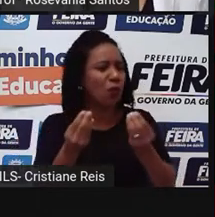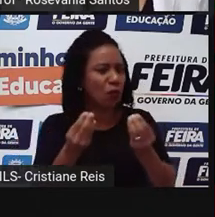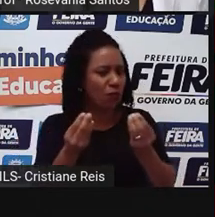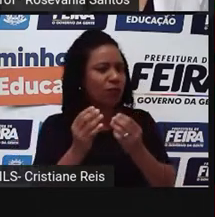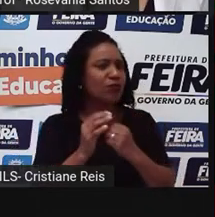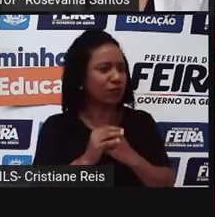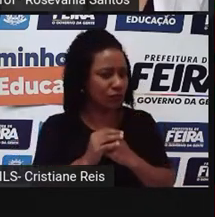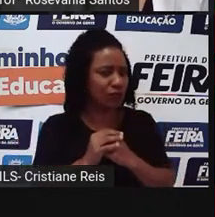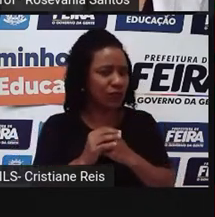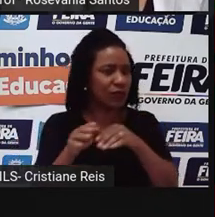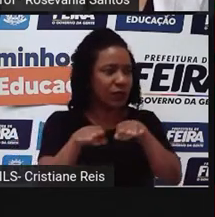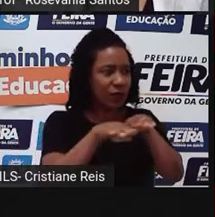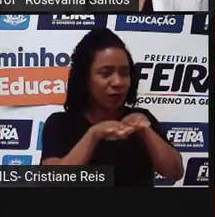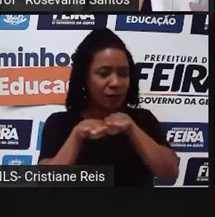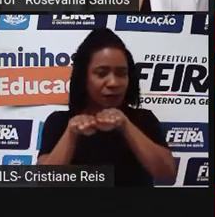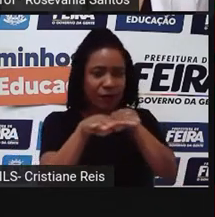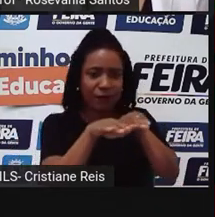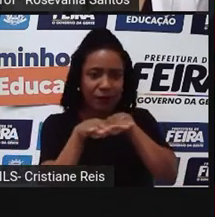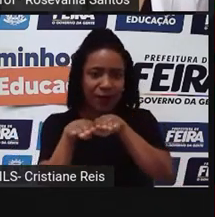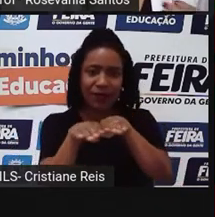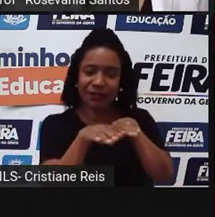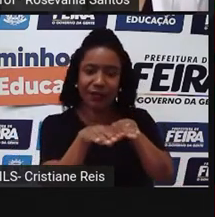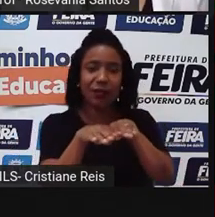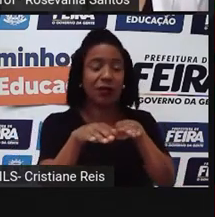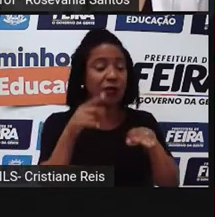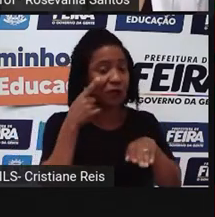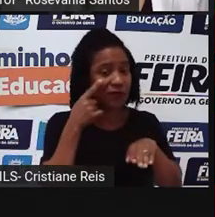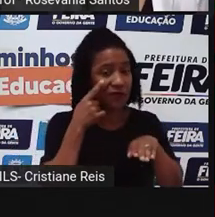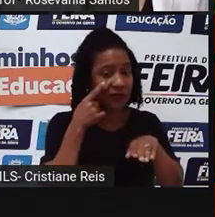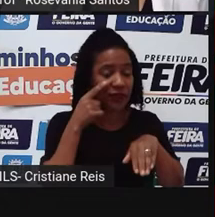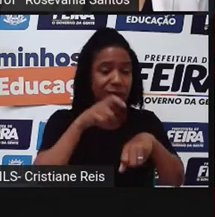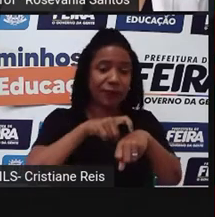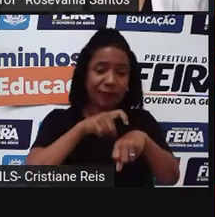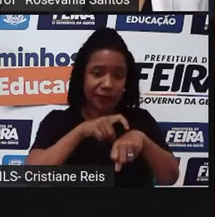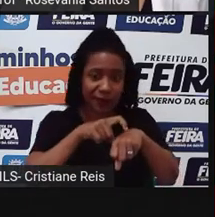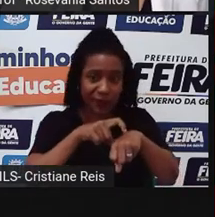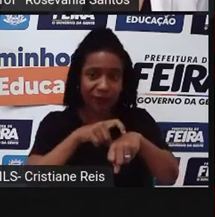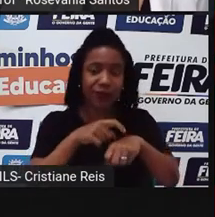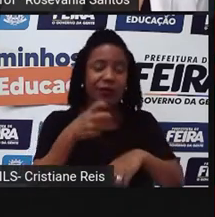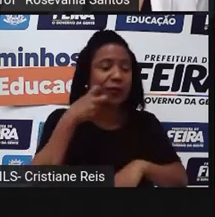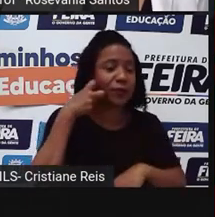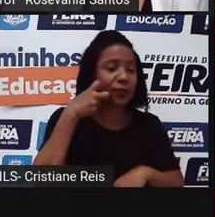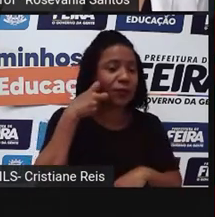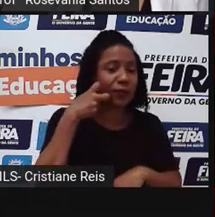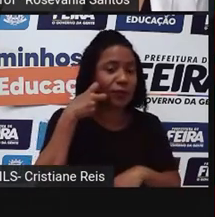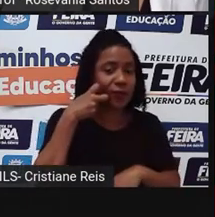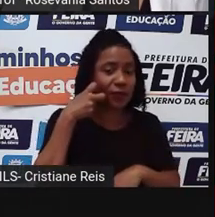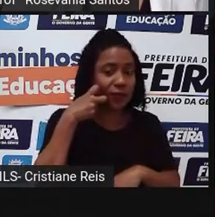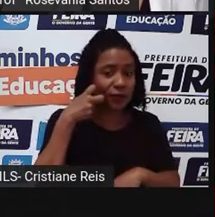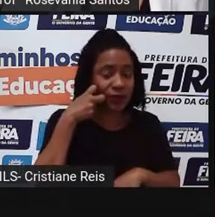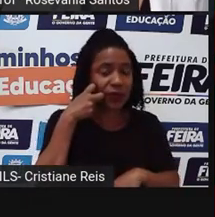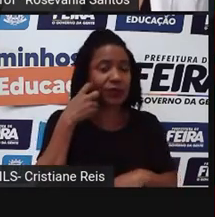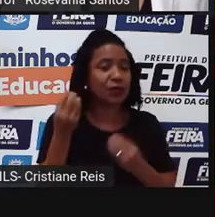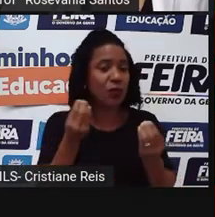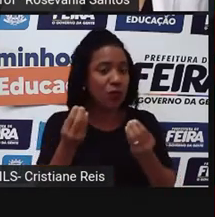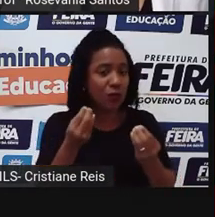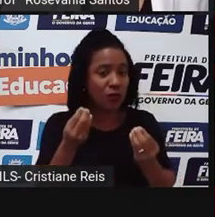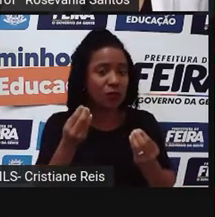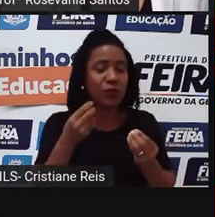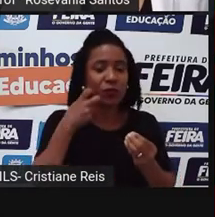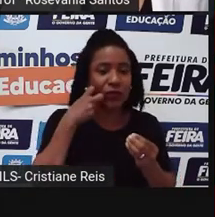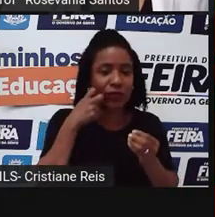Com padrão, de tamanho, período até, no caso dos peixes, principalmente, né? Para que eles possam ser